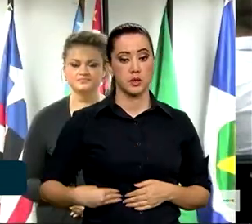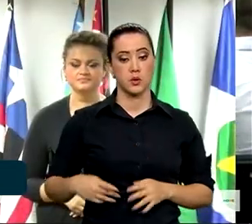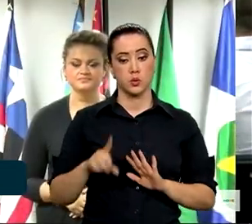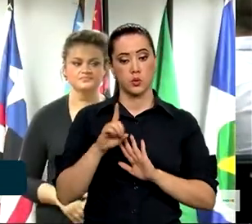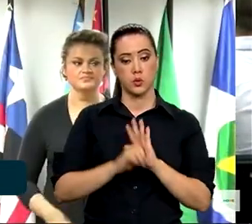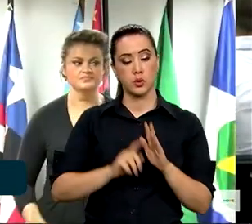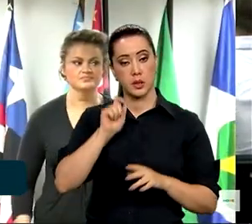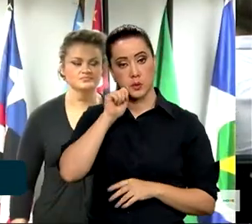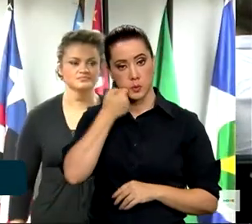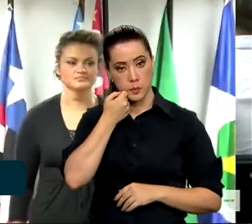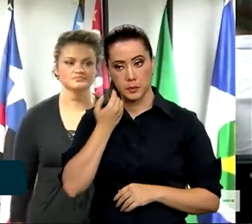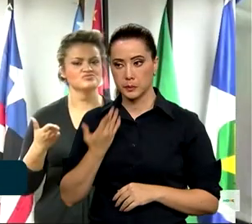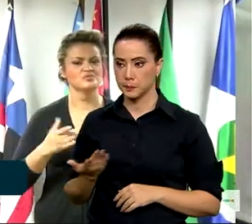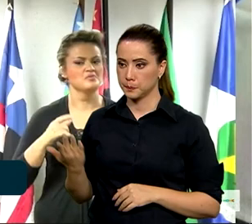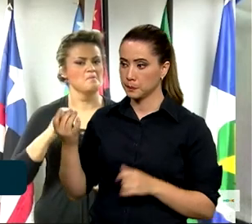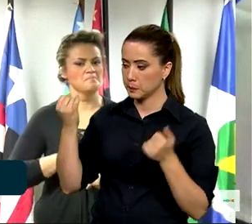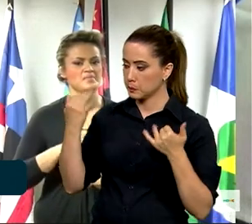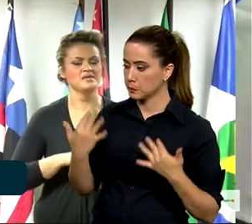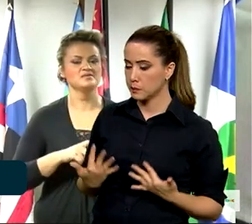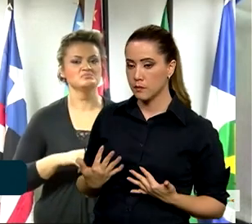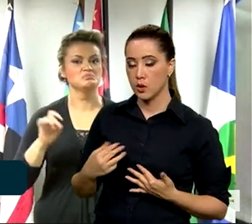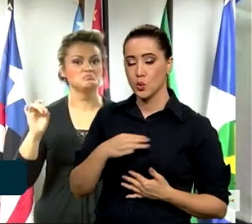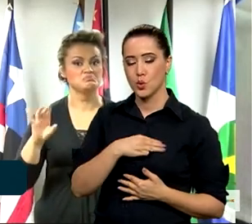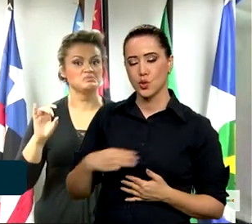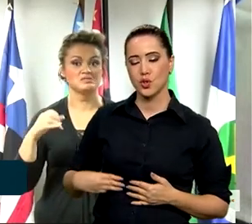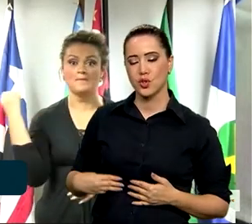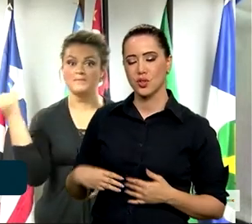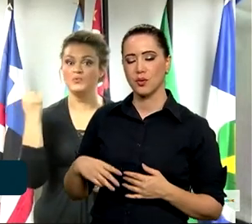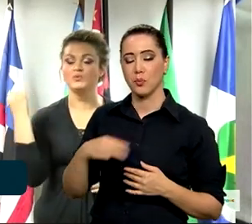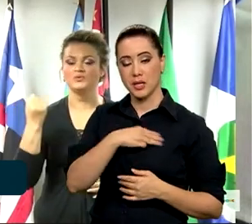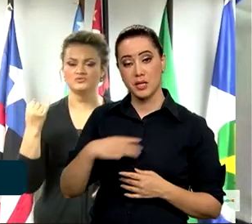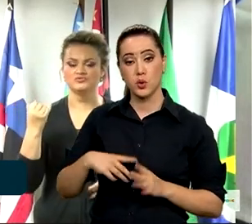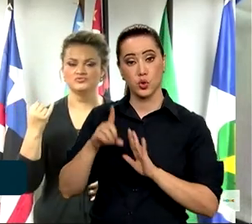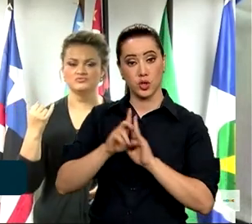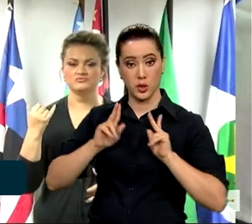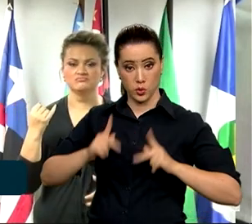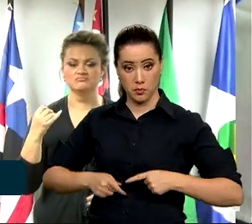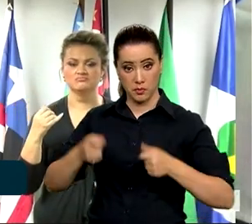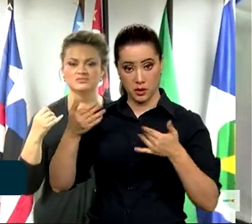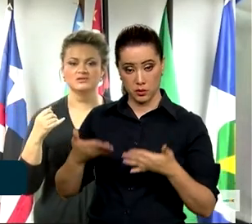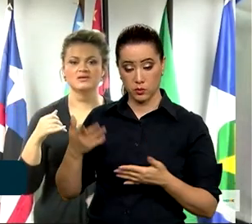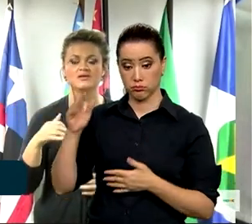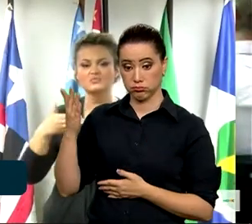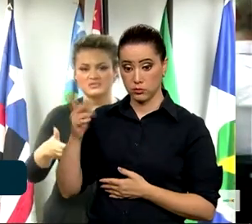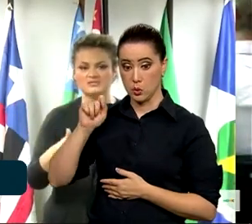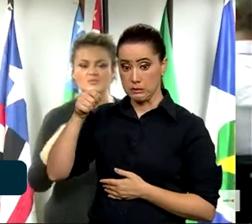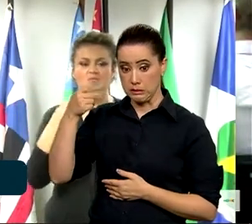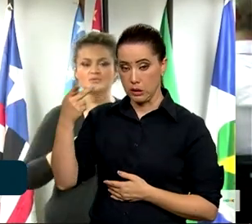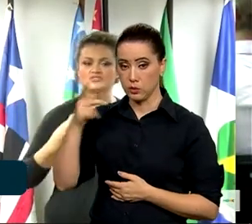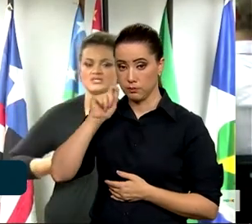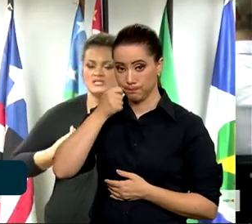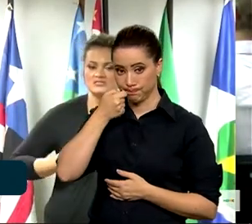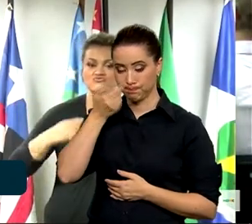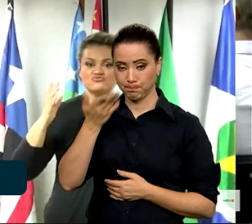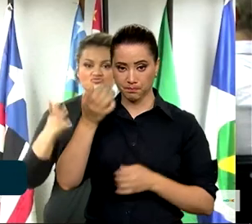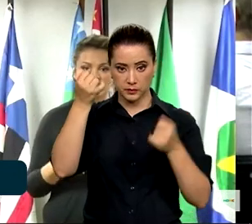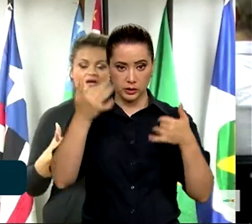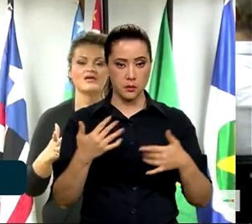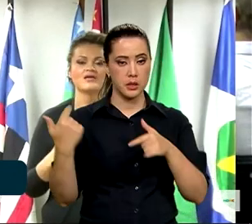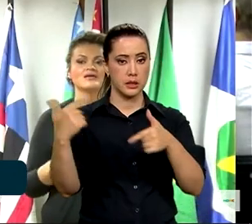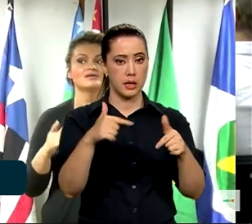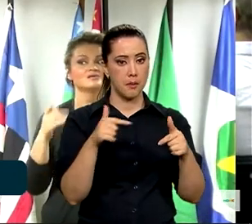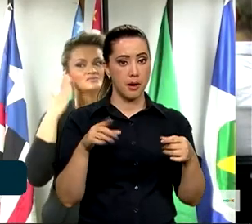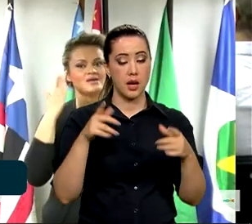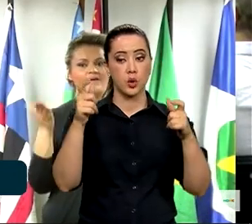Humanos e da Cidadania avalia que para garantir o cumprimento dos direitos dos idosos, é preciso atuar na ponta.